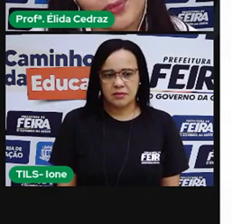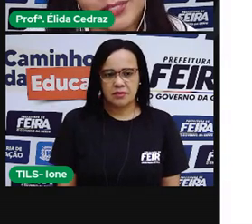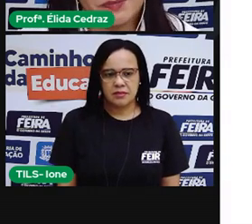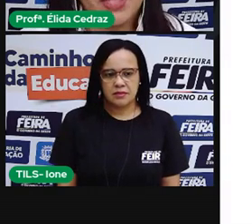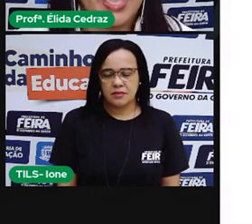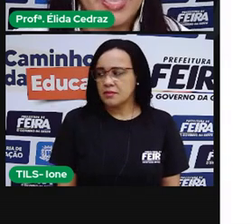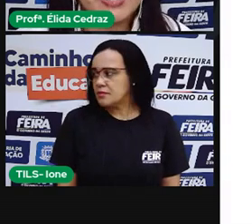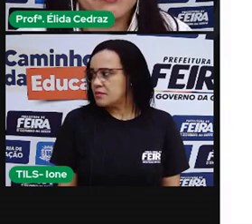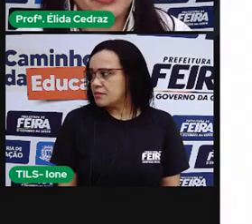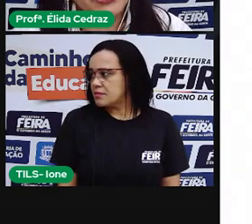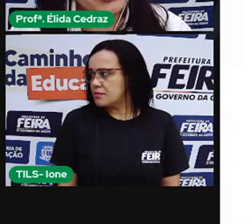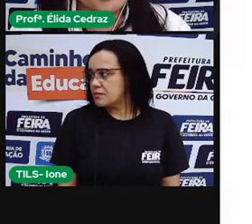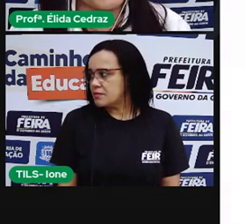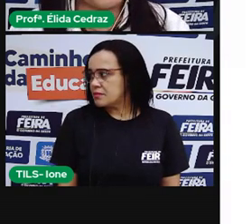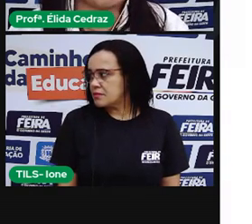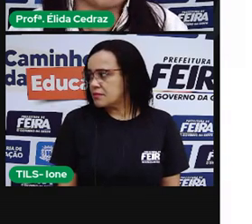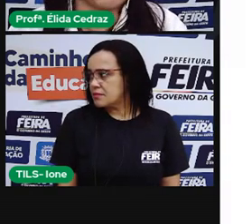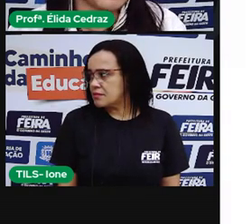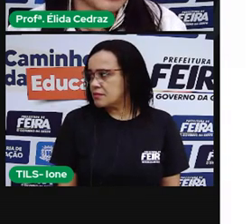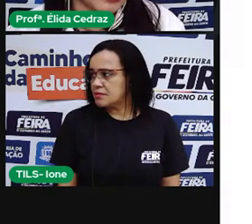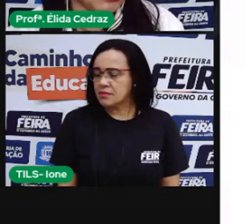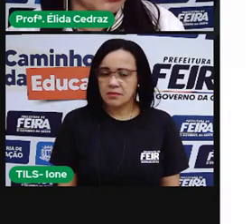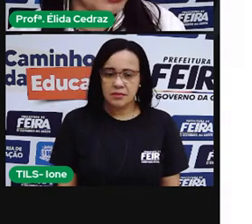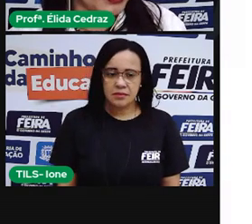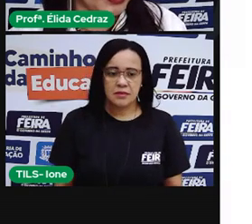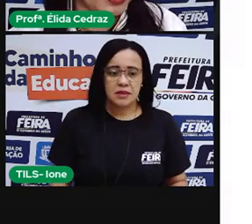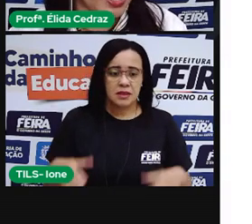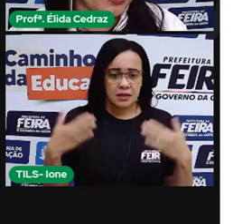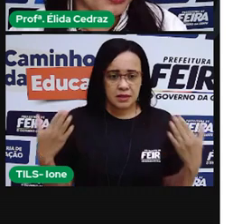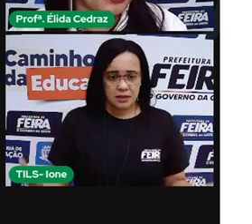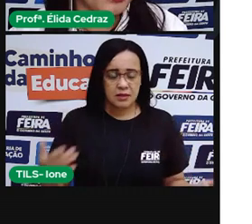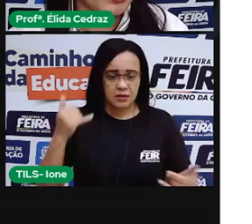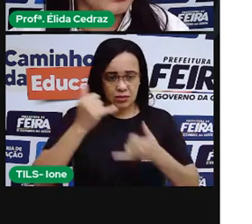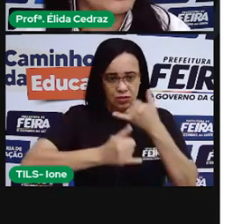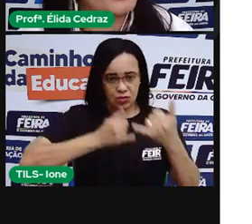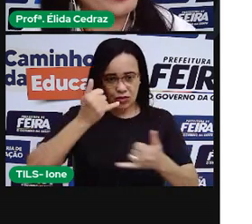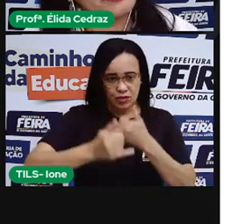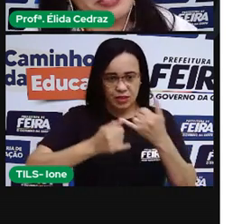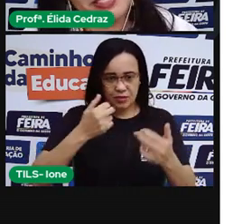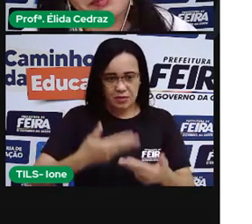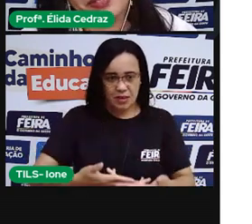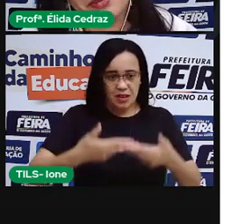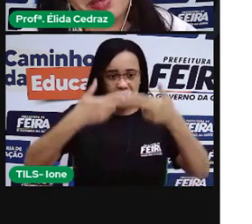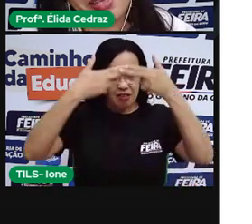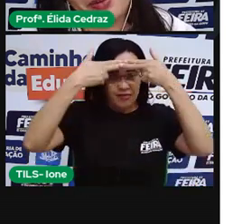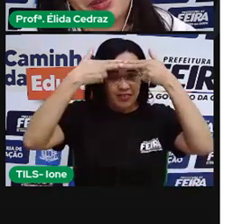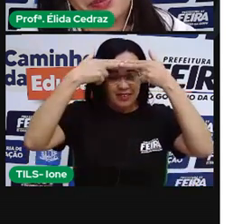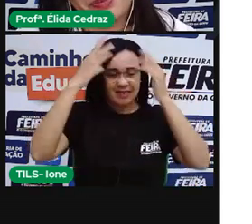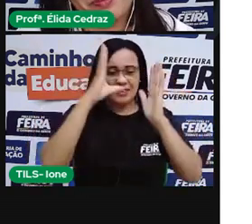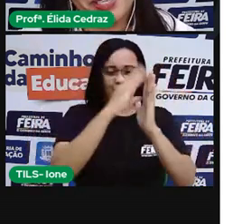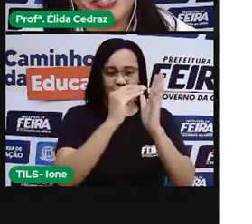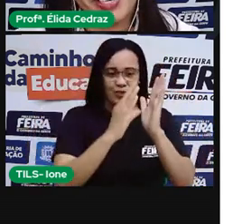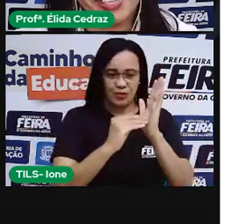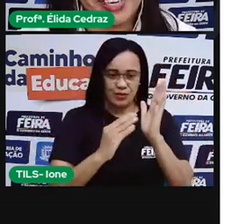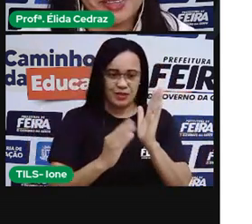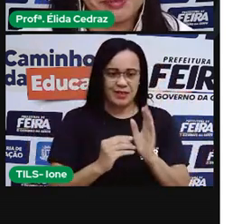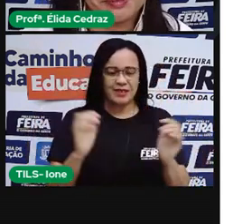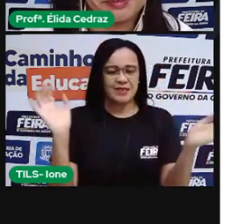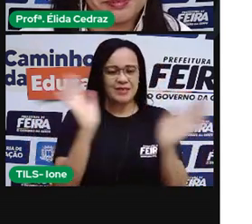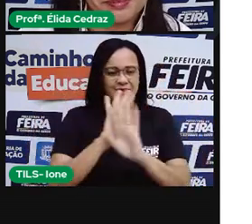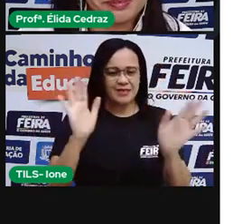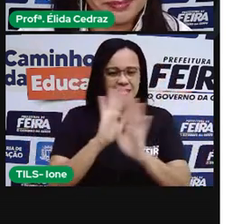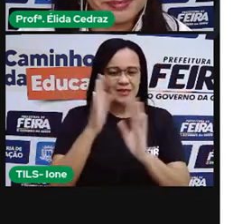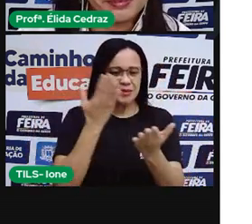Pois, esse foi o nosso joguinho para a fixação do nosso conteúdo. Eu aguardo você na próxima aula. Um beijo e até lá.